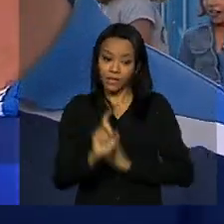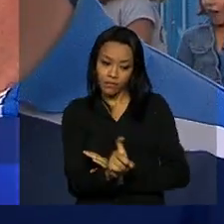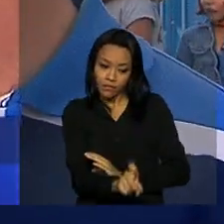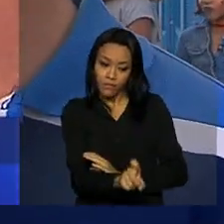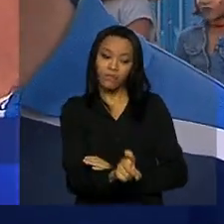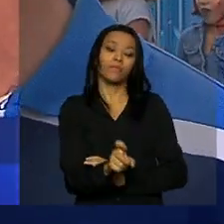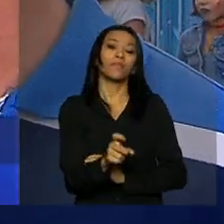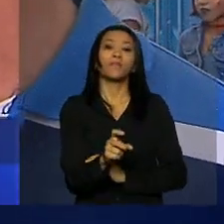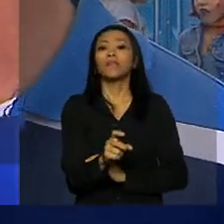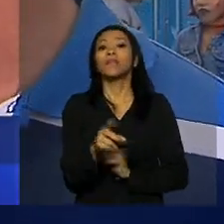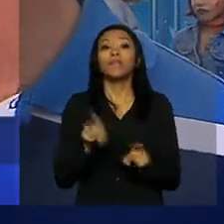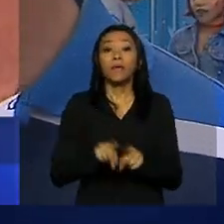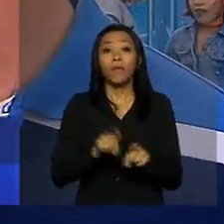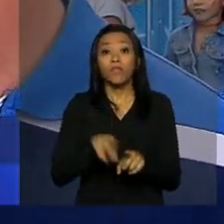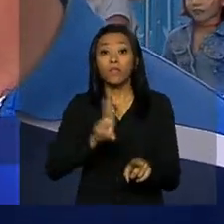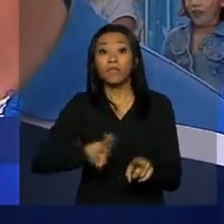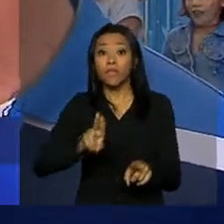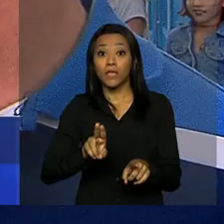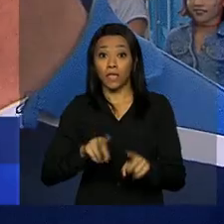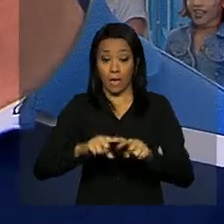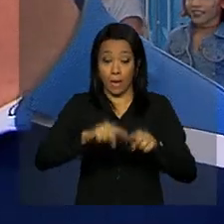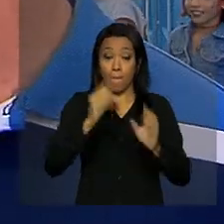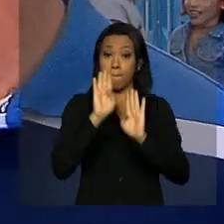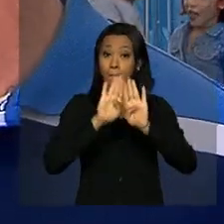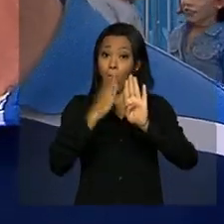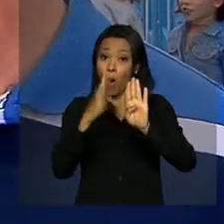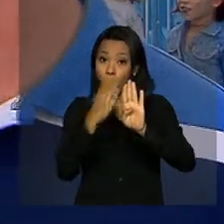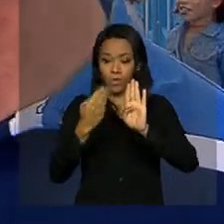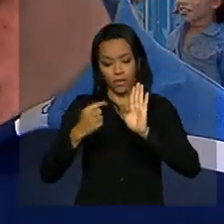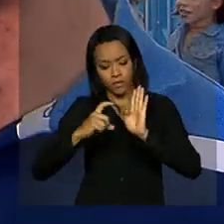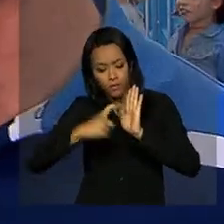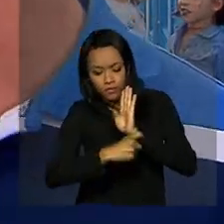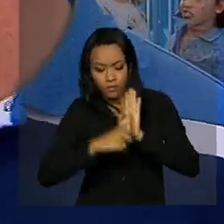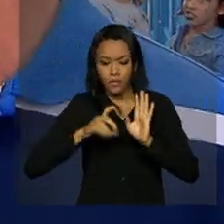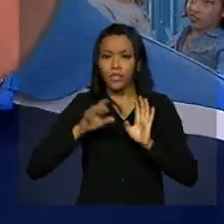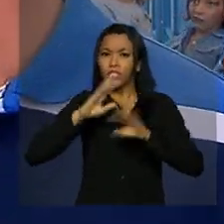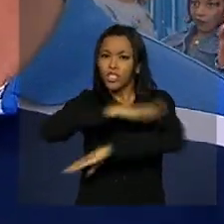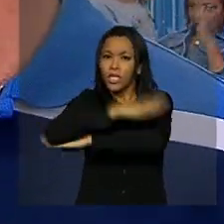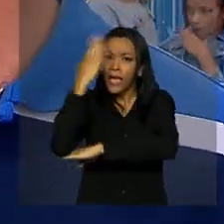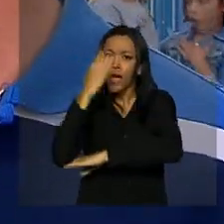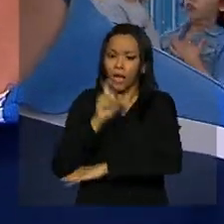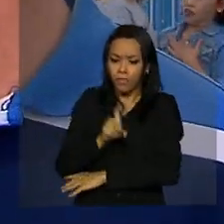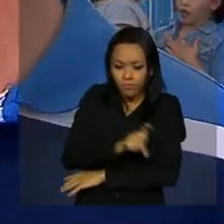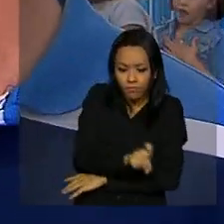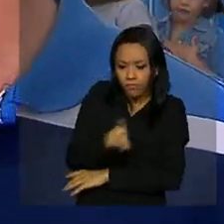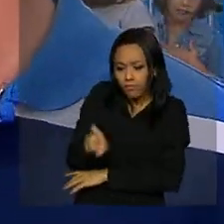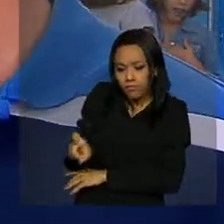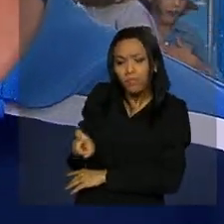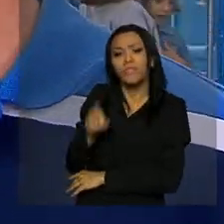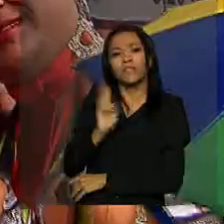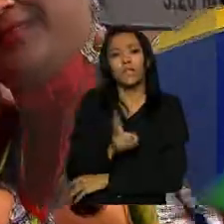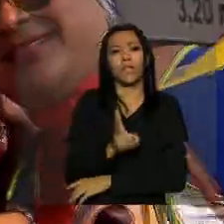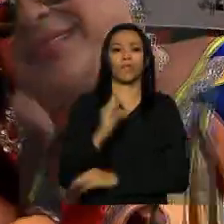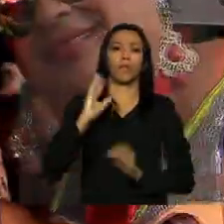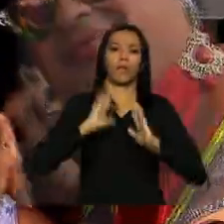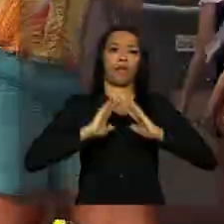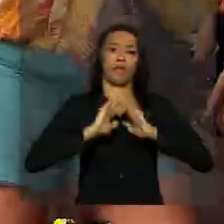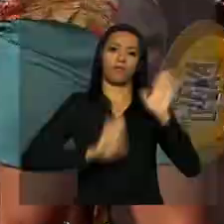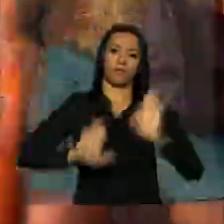e também tem o veneno sem cheiro, que aí você passa nos cantos da porta, que ele dura 48 horas, passa na janela, para manter sempre a casa protegida.